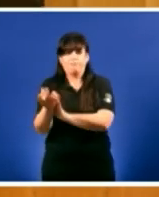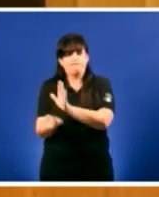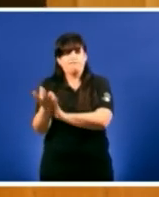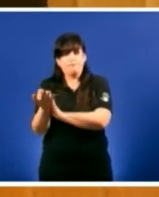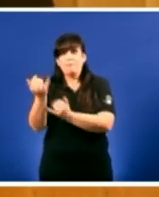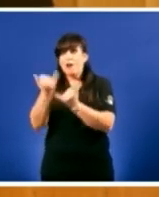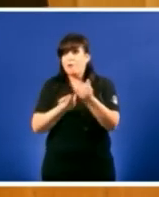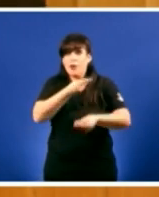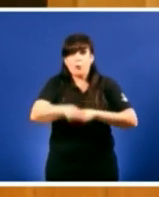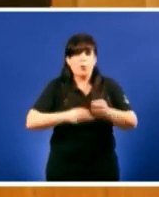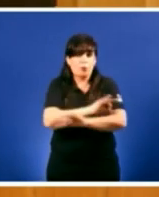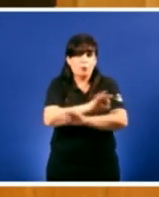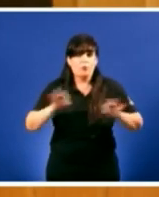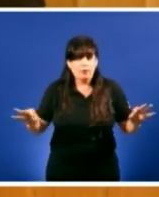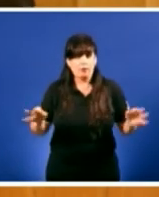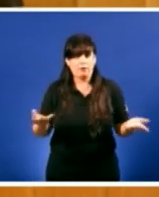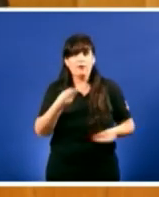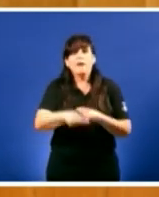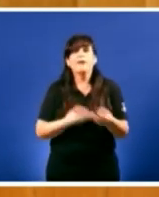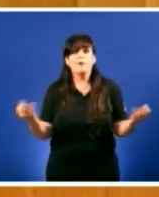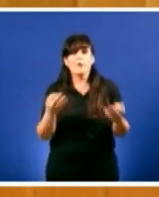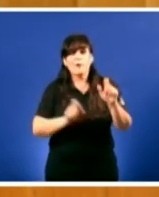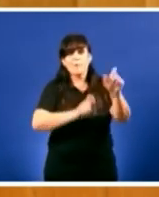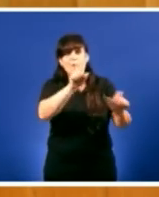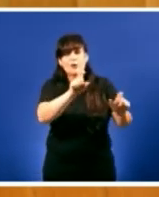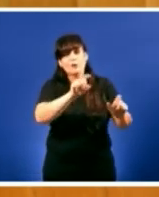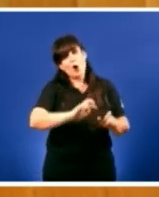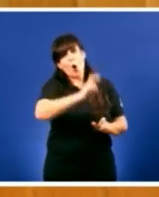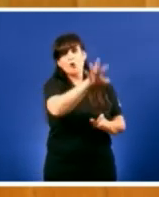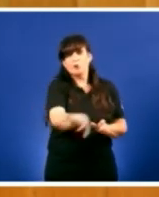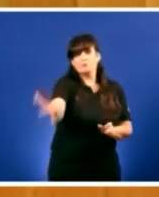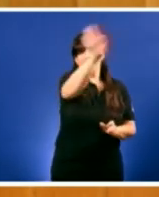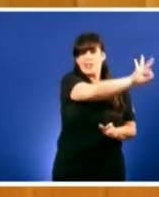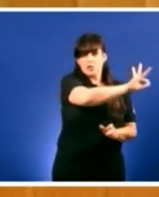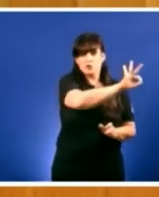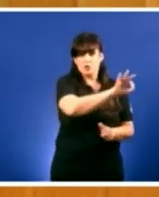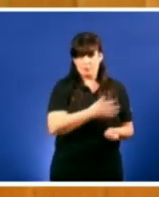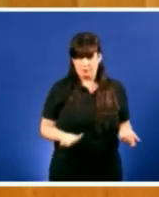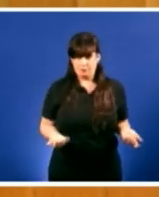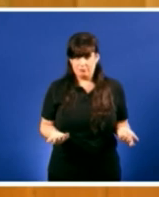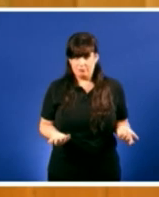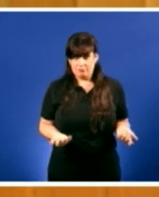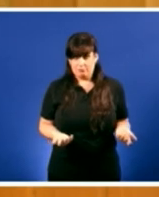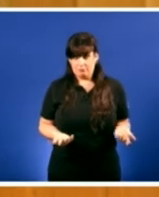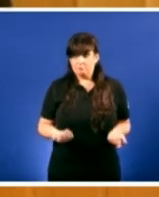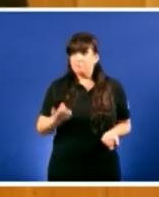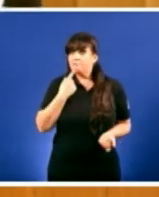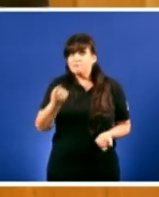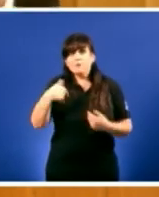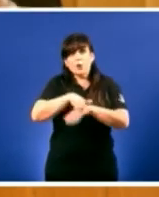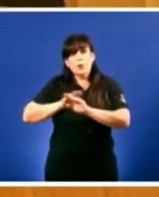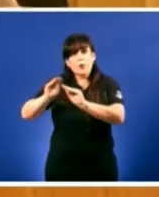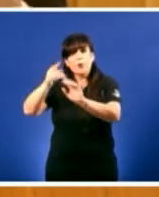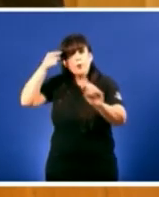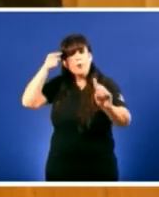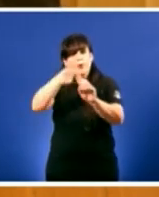que fixo foi deixear que outros decidisen por nós dixo que o objetivo do seu goberno era manter